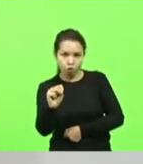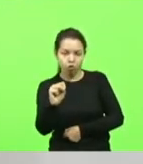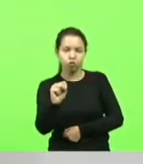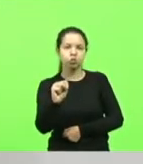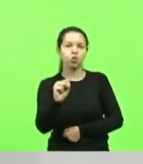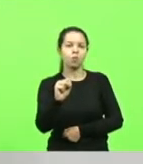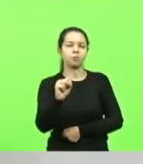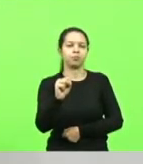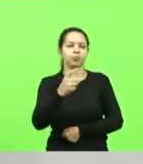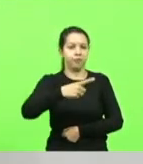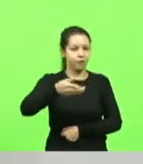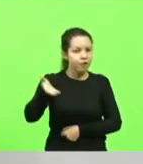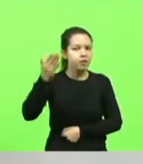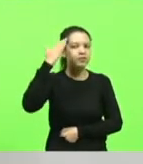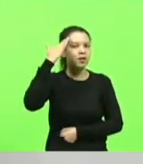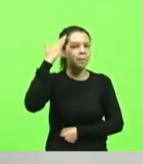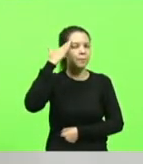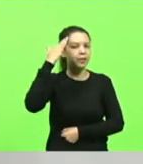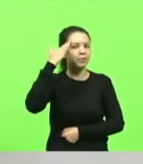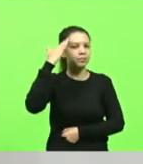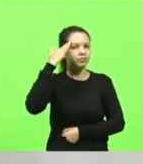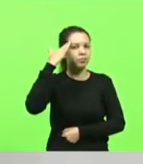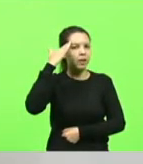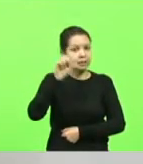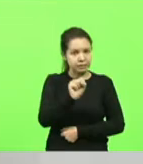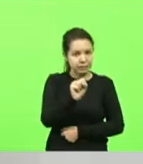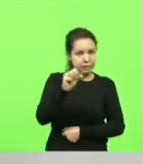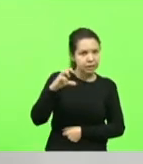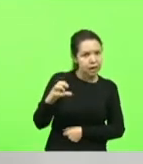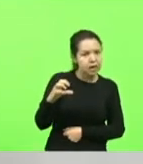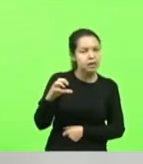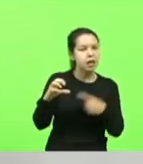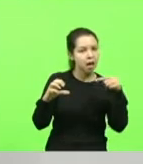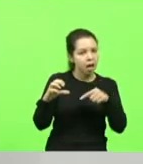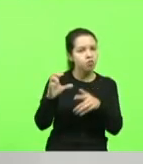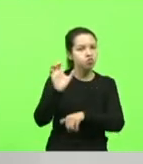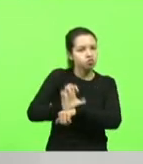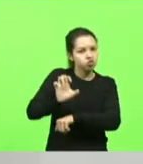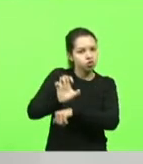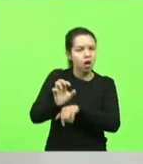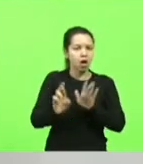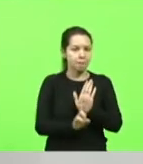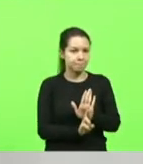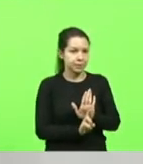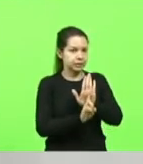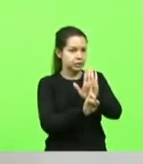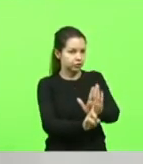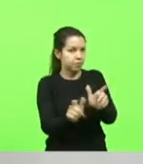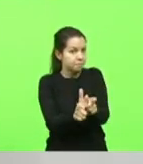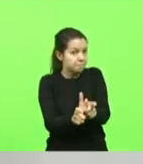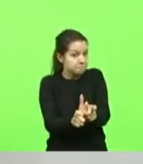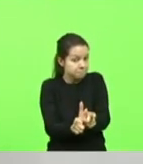vai saber que mesmo Santa Catarina sendo o Estado que teve uma representatividade maior